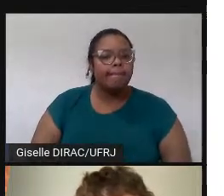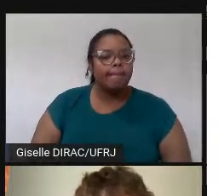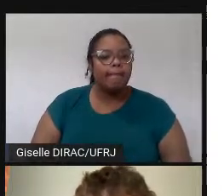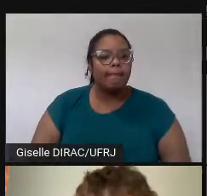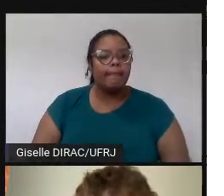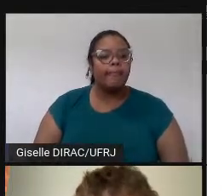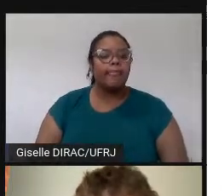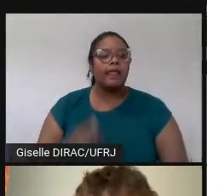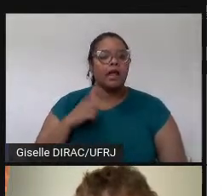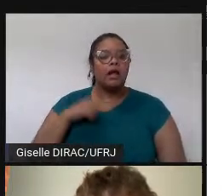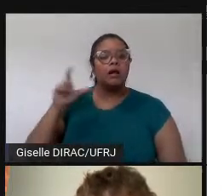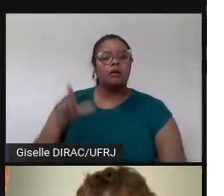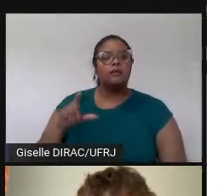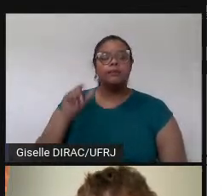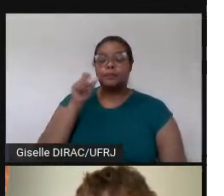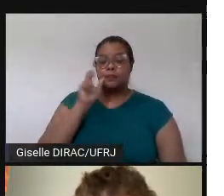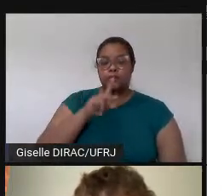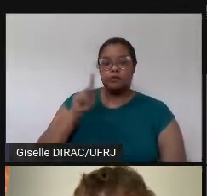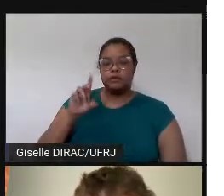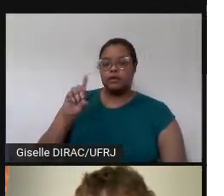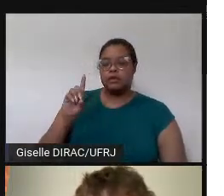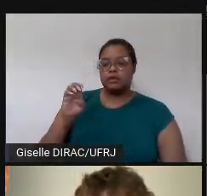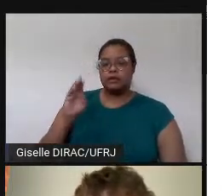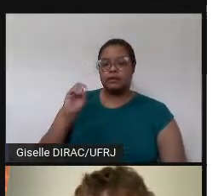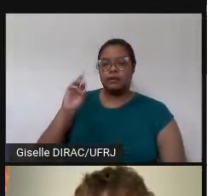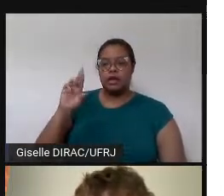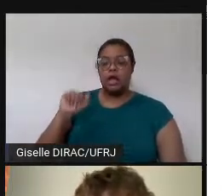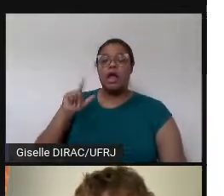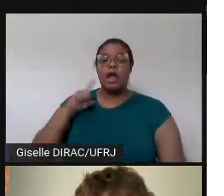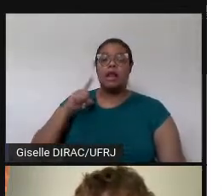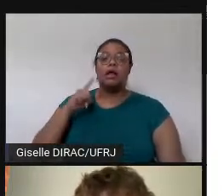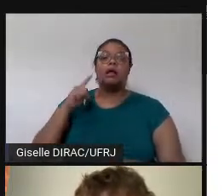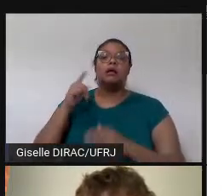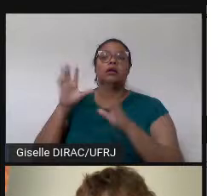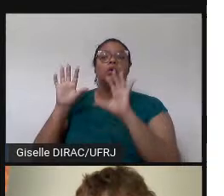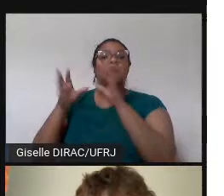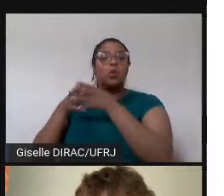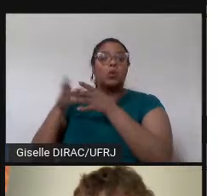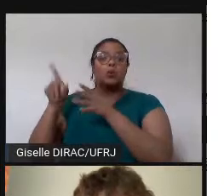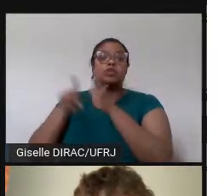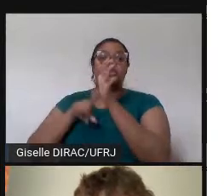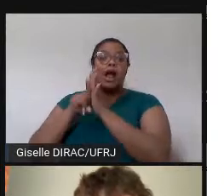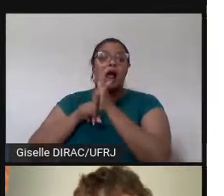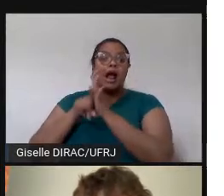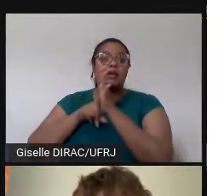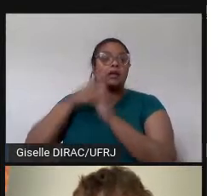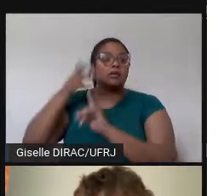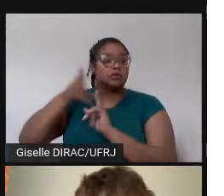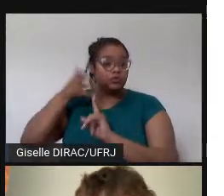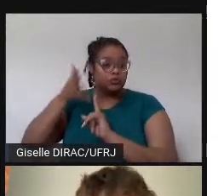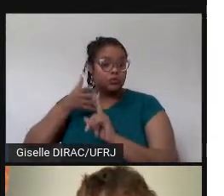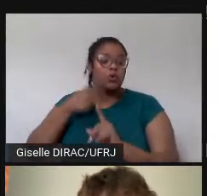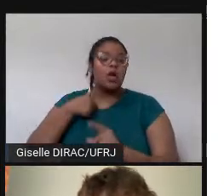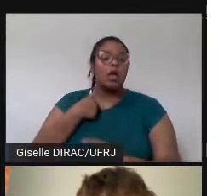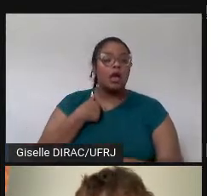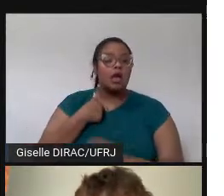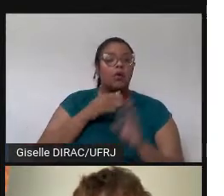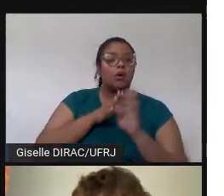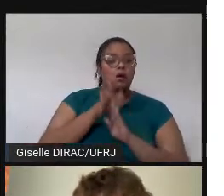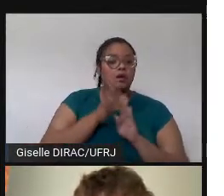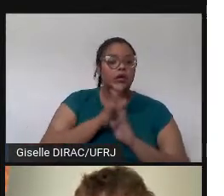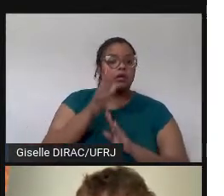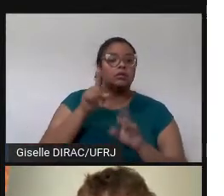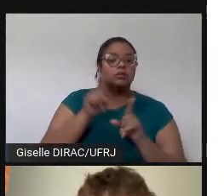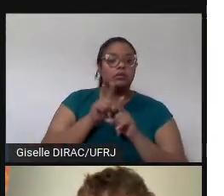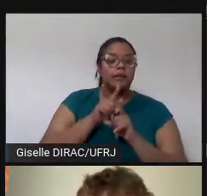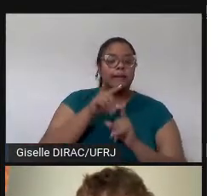A Débora, ela é da análise do discurso, orientada pela professora Tânia Clemente, eu sou orientado pela professora Maria